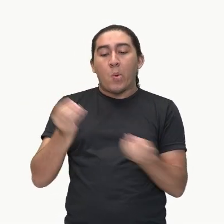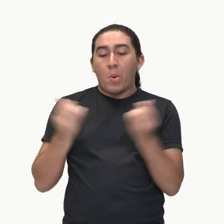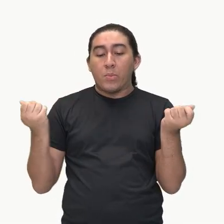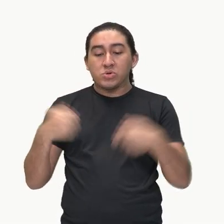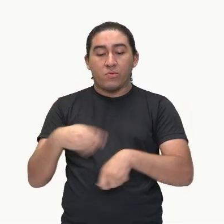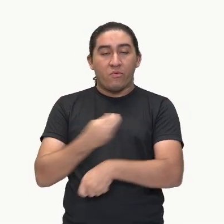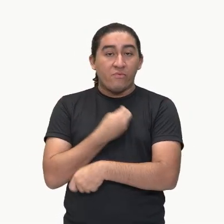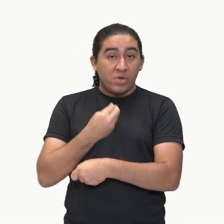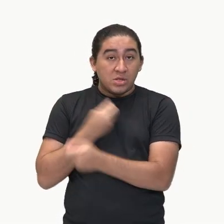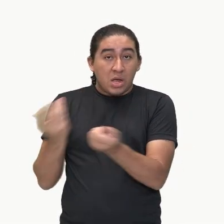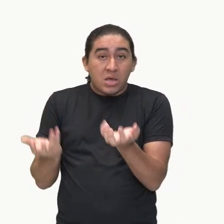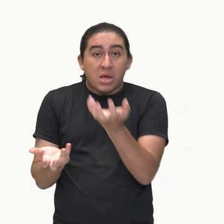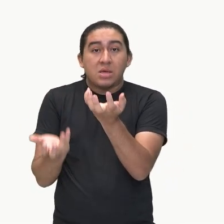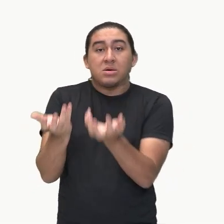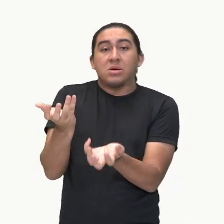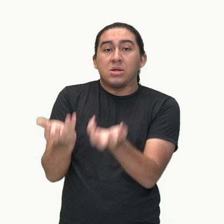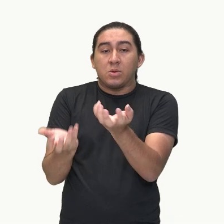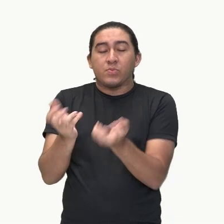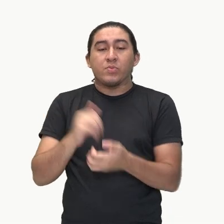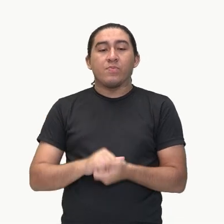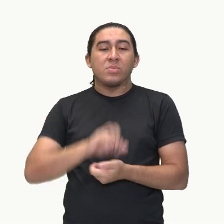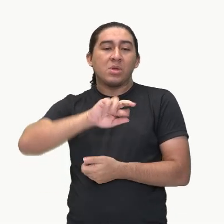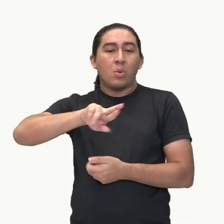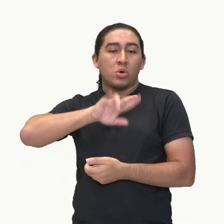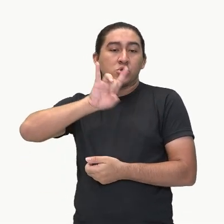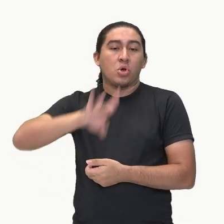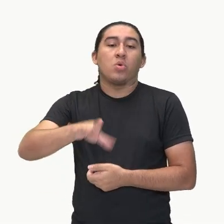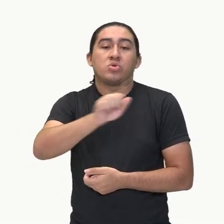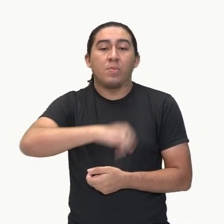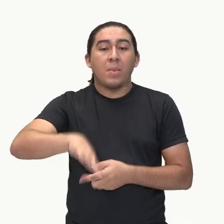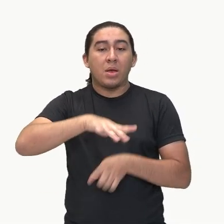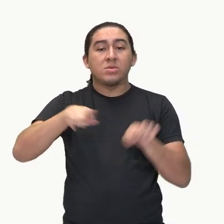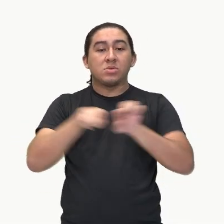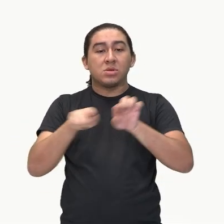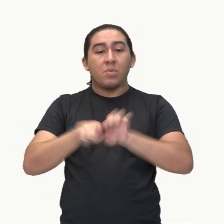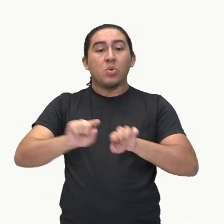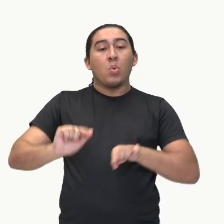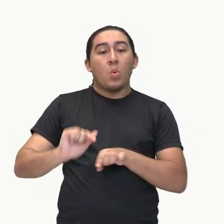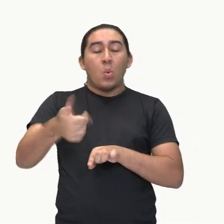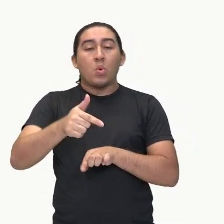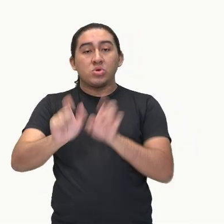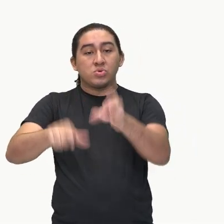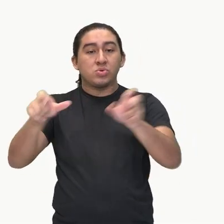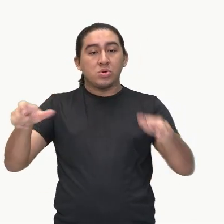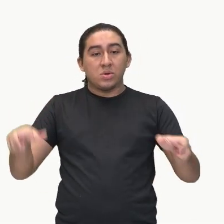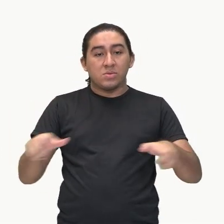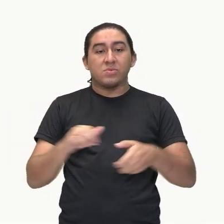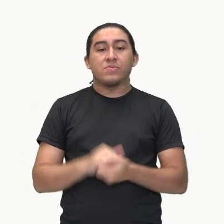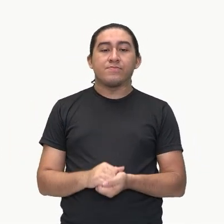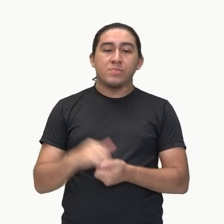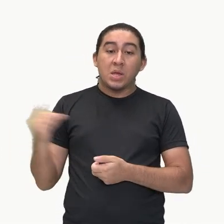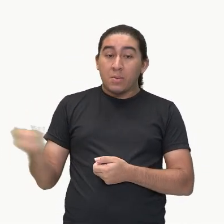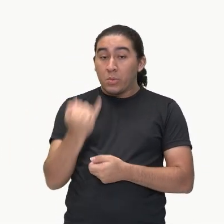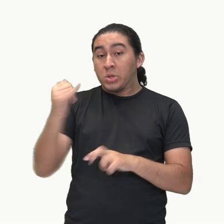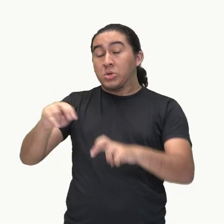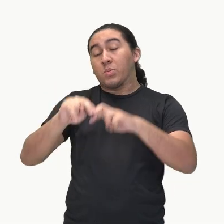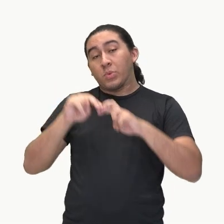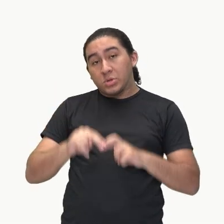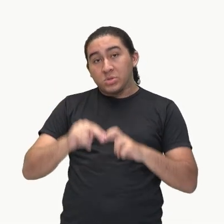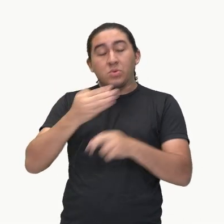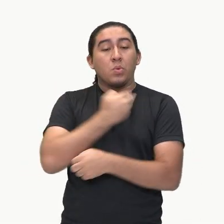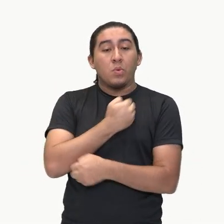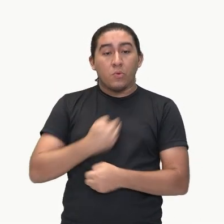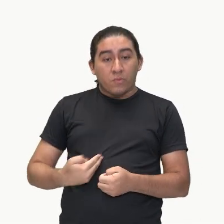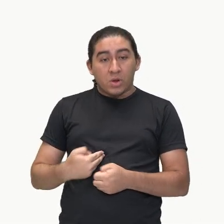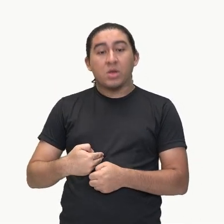em harmonia, não só com o espaço, mas também com os outros sujeitos. É imprescindível, portanto,